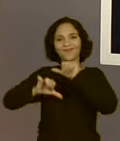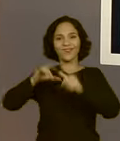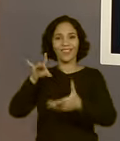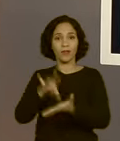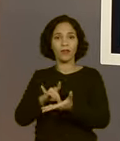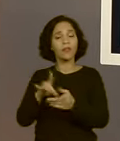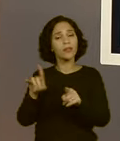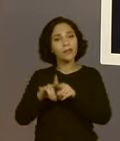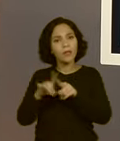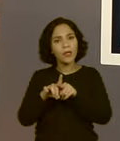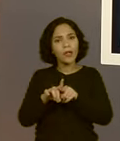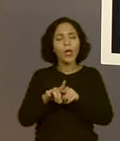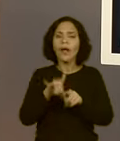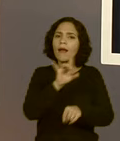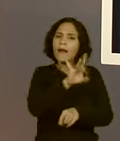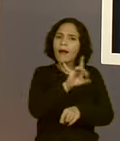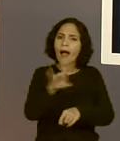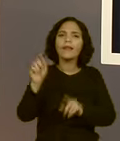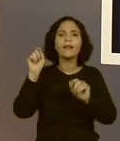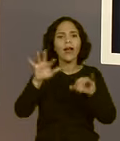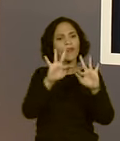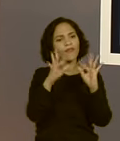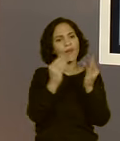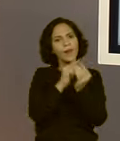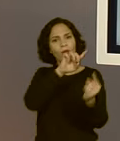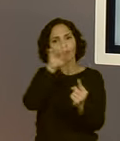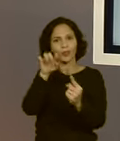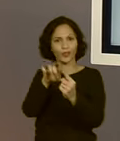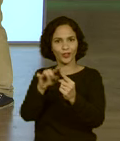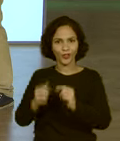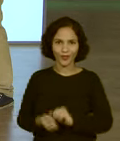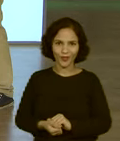podem contribuir para alcançar os objetivos da família.